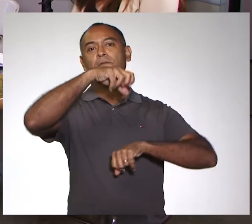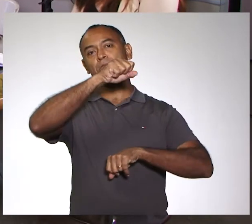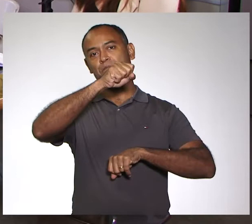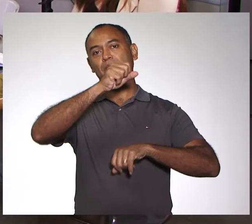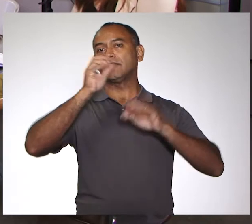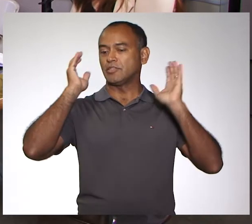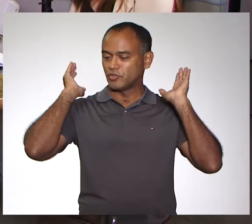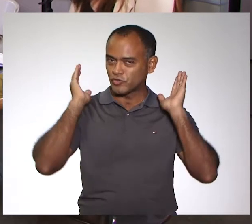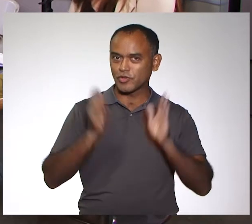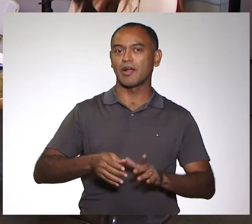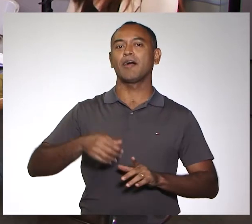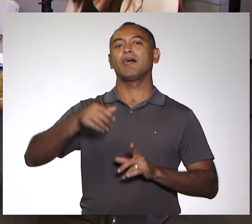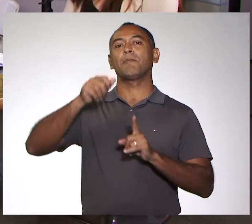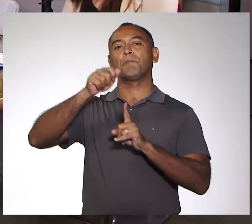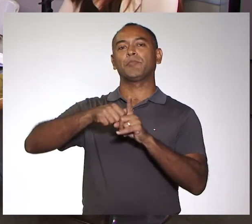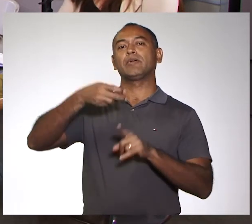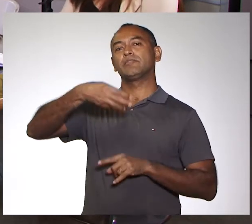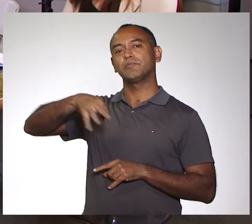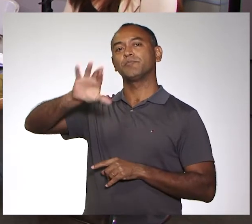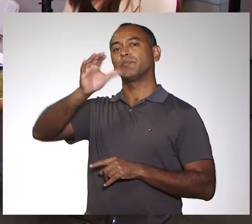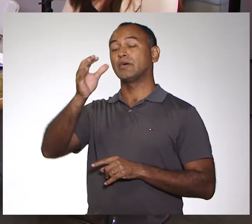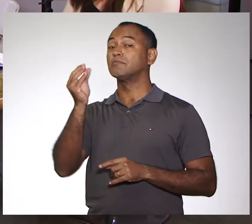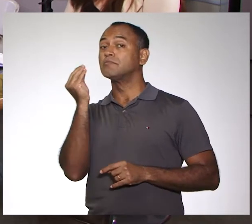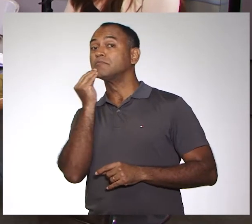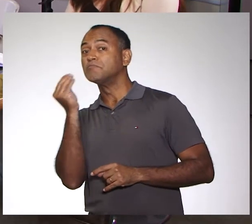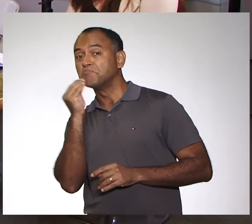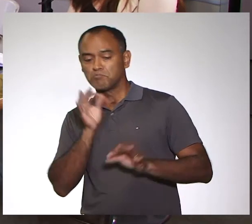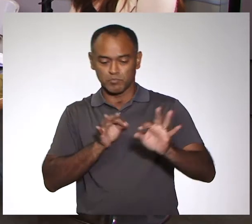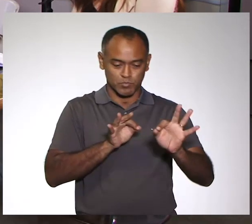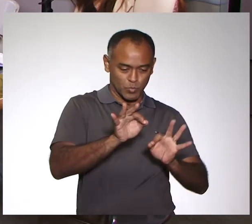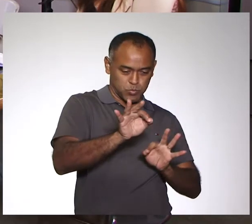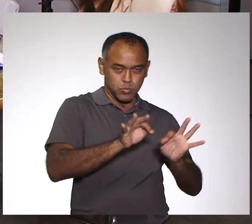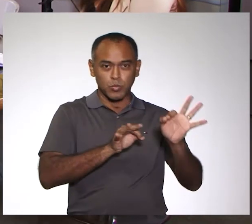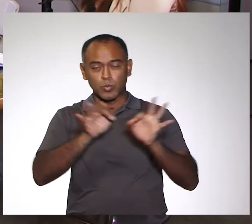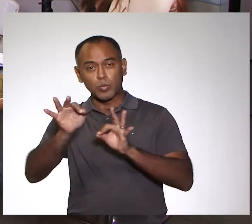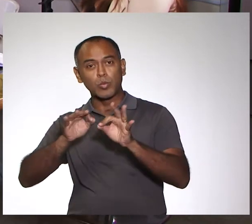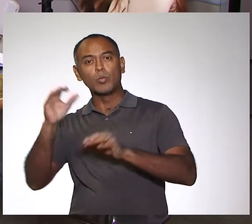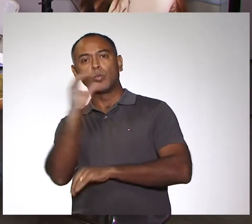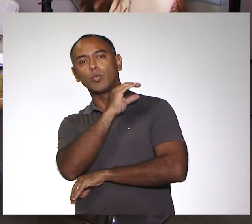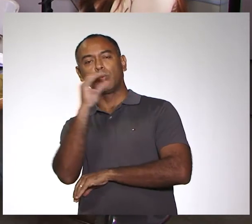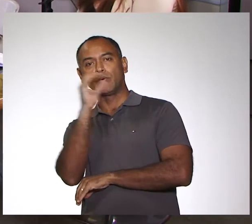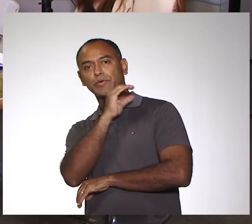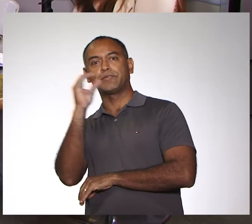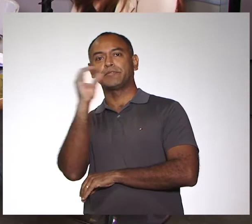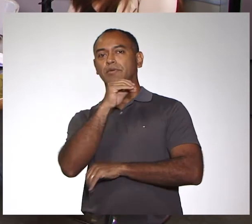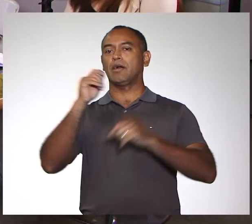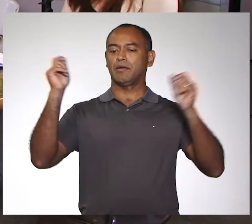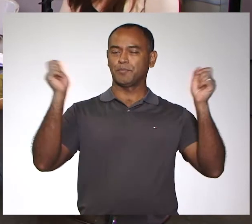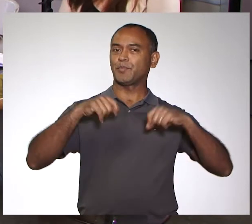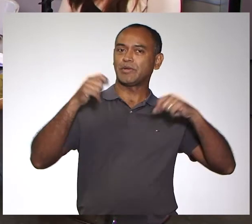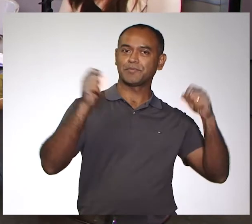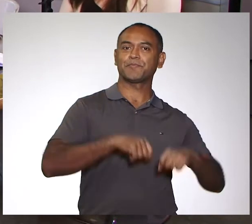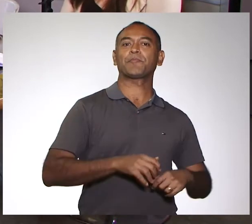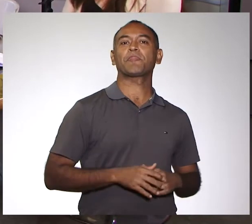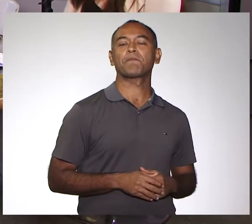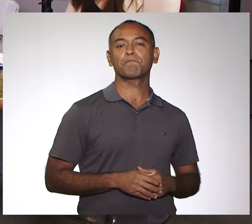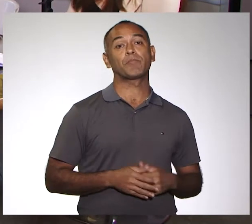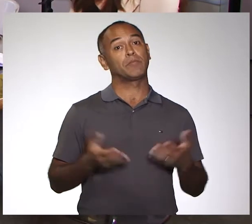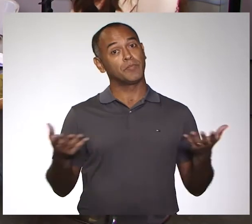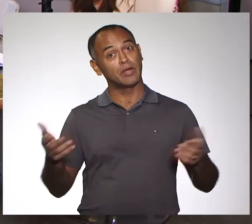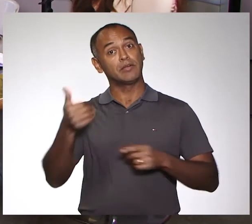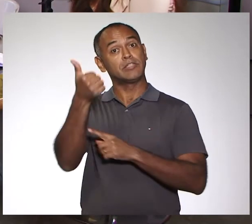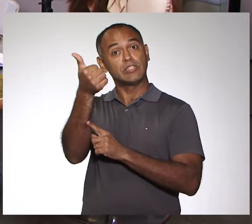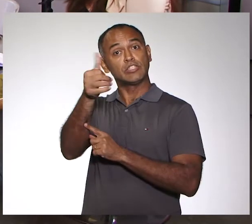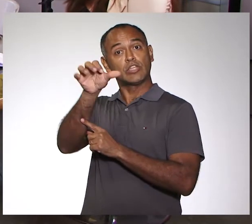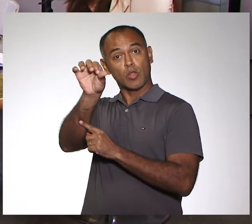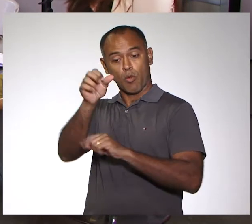-graduação. Por isso, nós vamos tentar organizar de uma forma mais rápida, possível. Mas, são